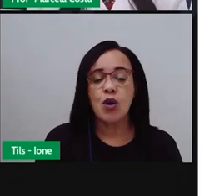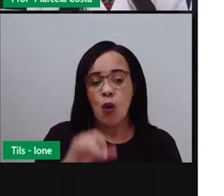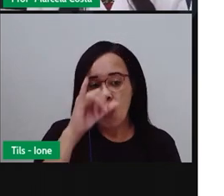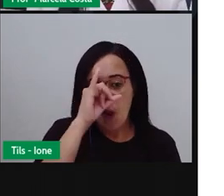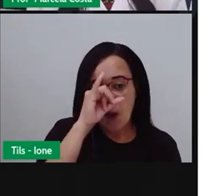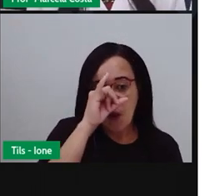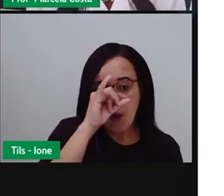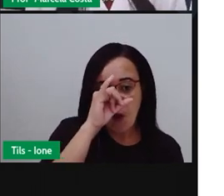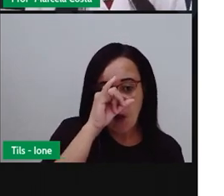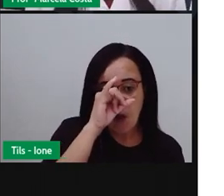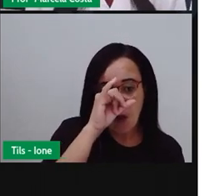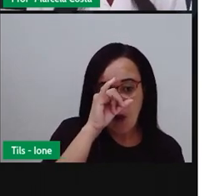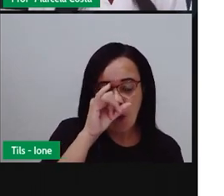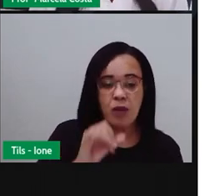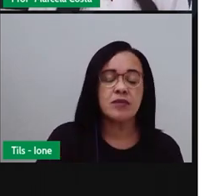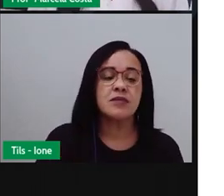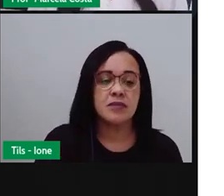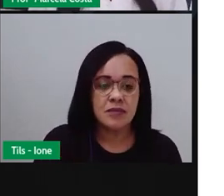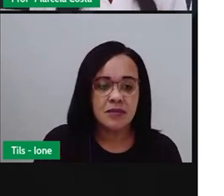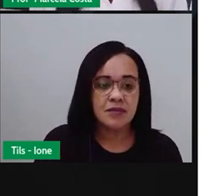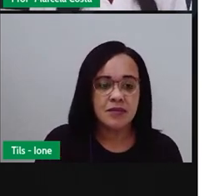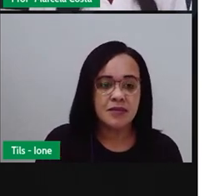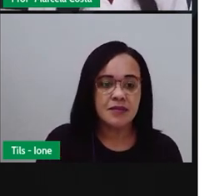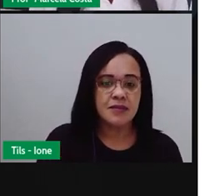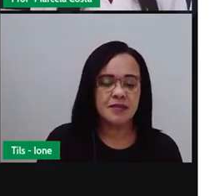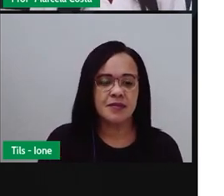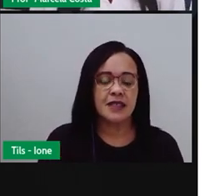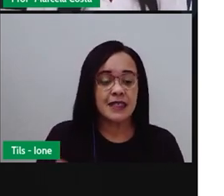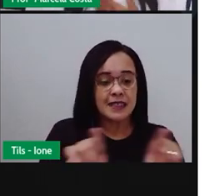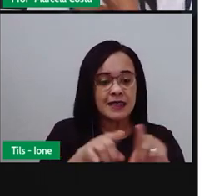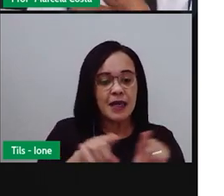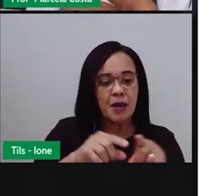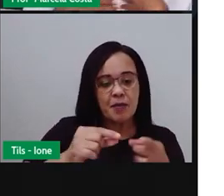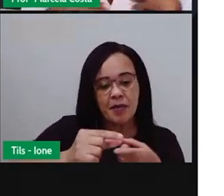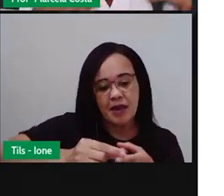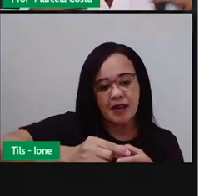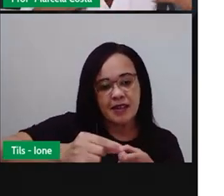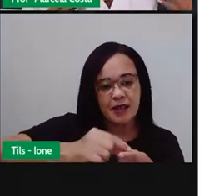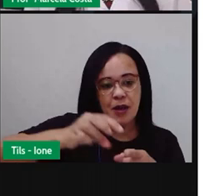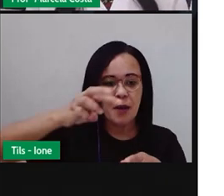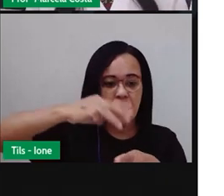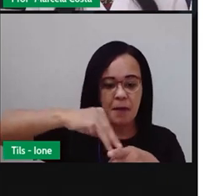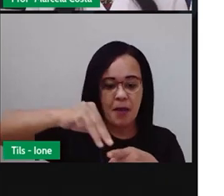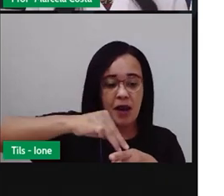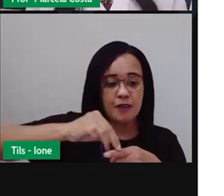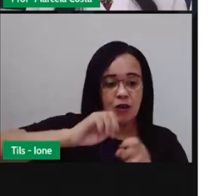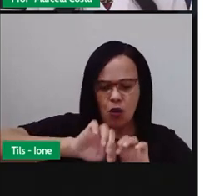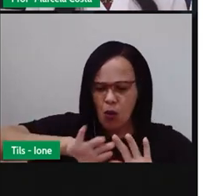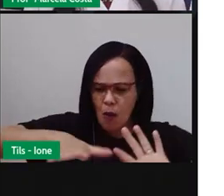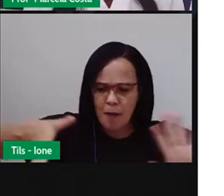pisinho, mas cheiroso como um cravo, que também enriquecia a mesa sarta.